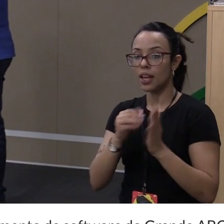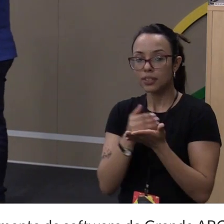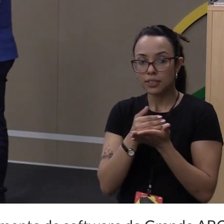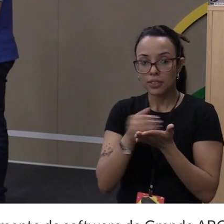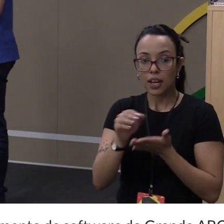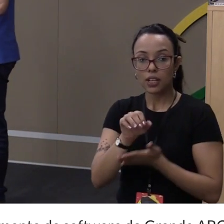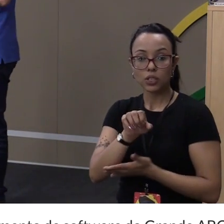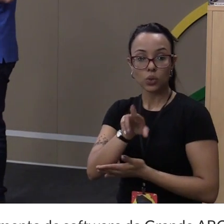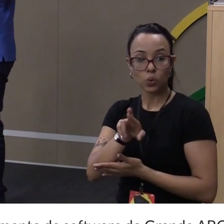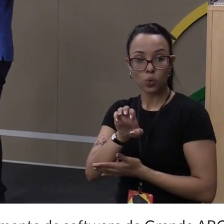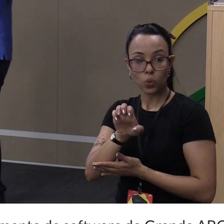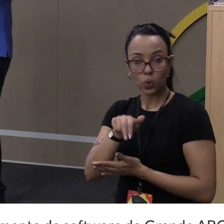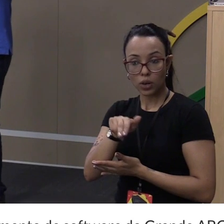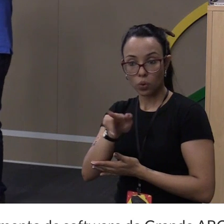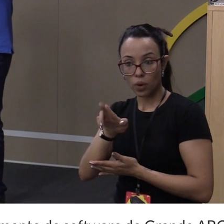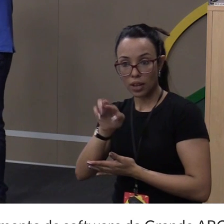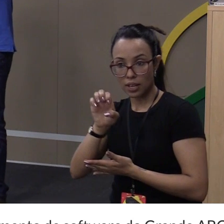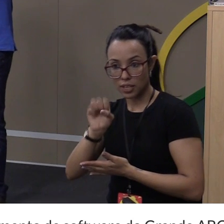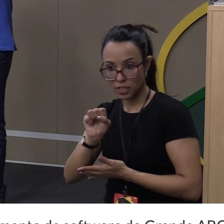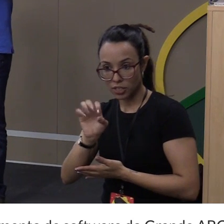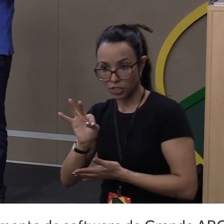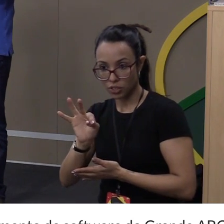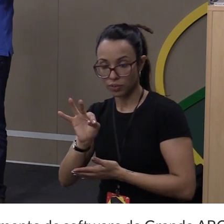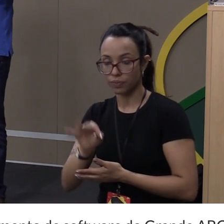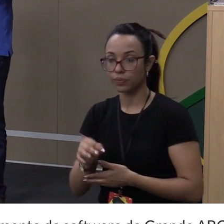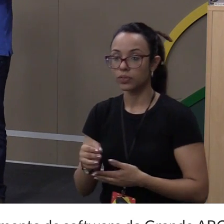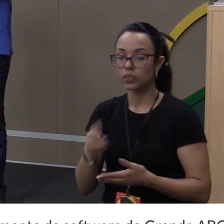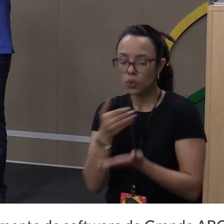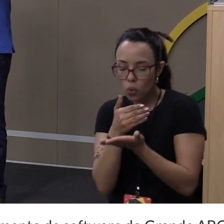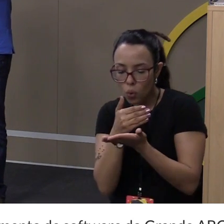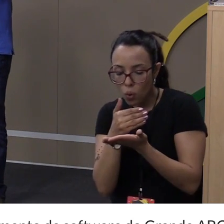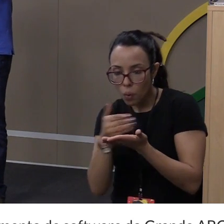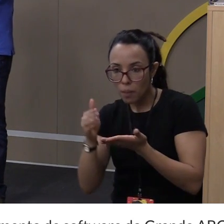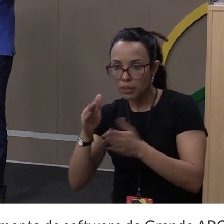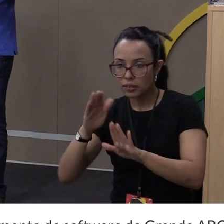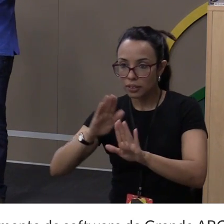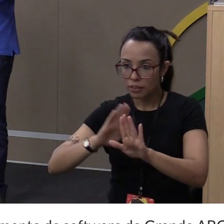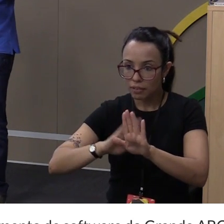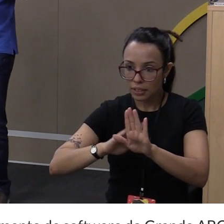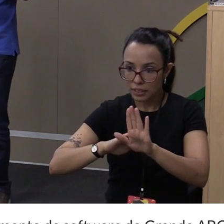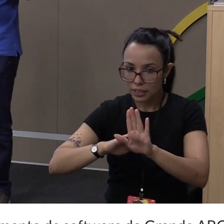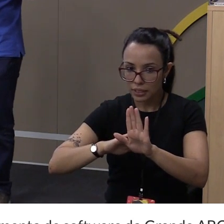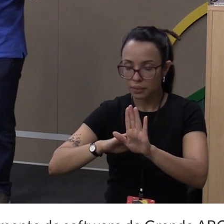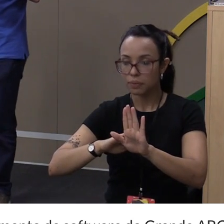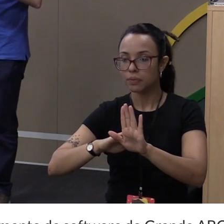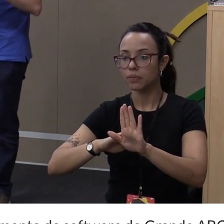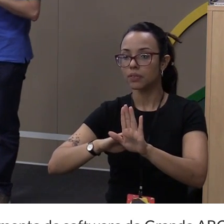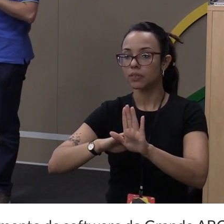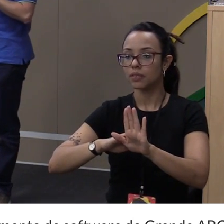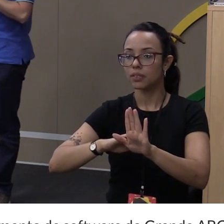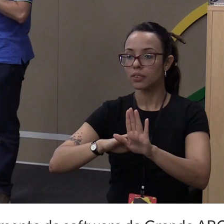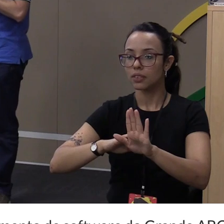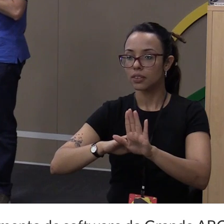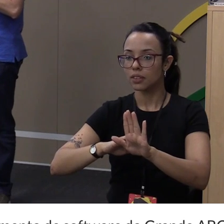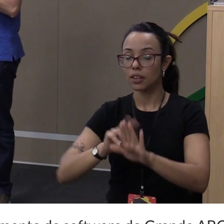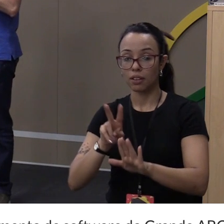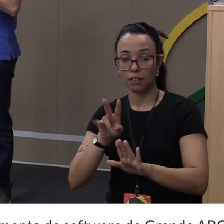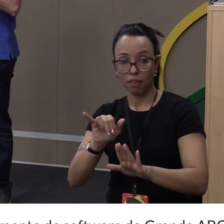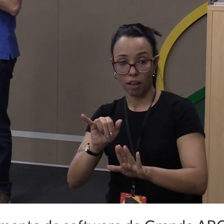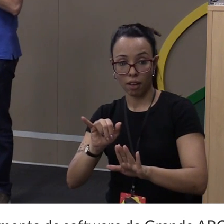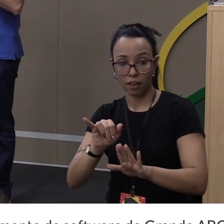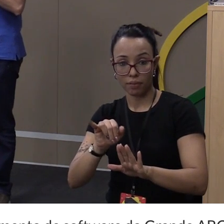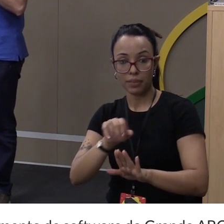O que ele faz? Quando eu começo a executar esse meu spider, esse meu scrap, ele vai